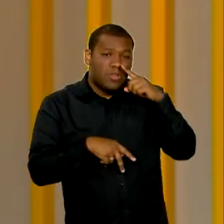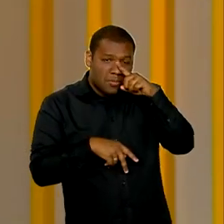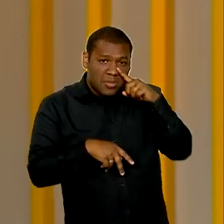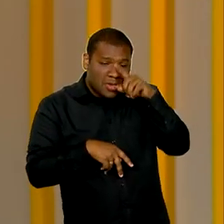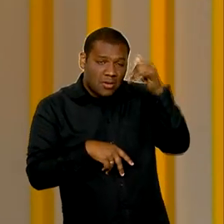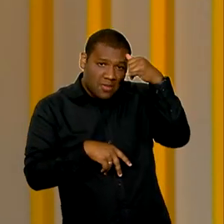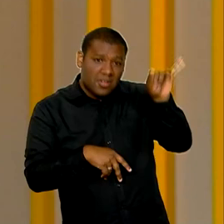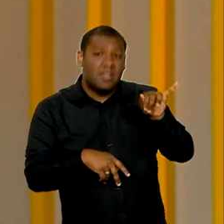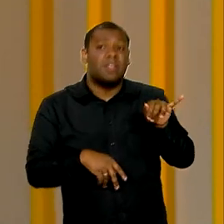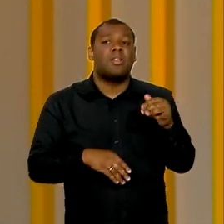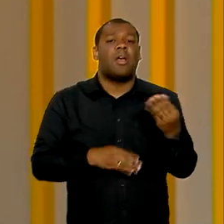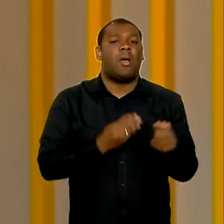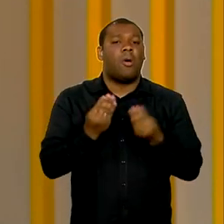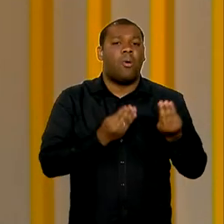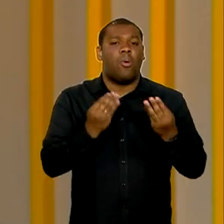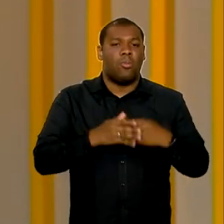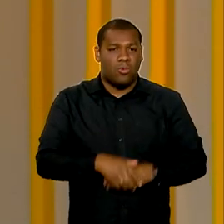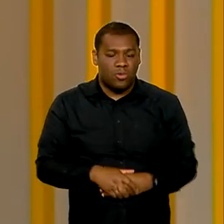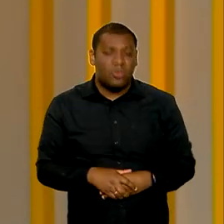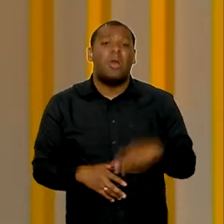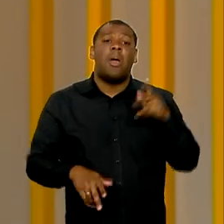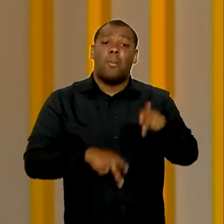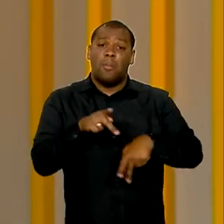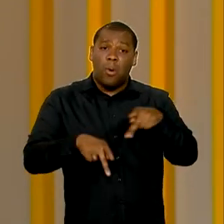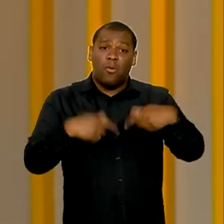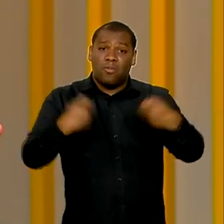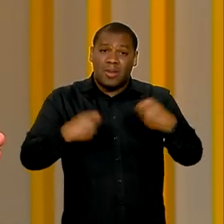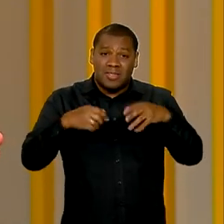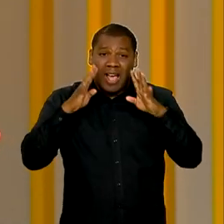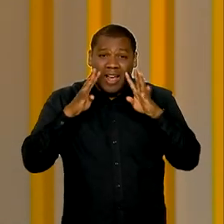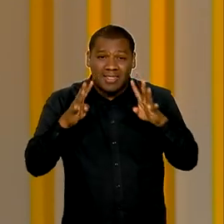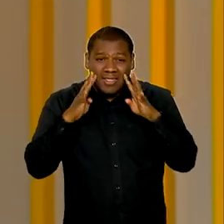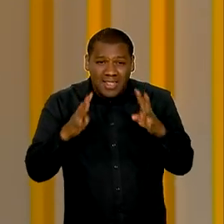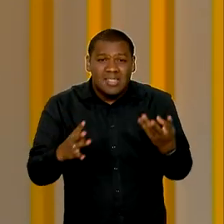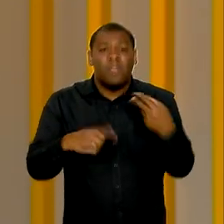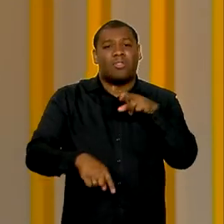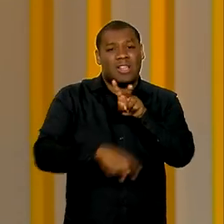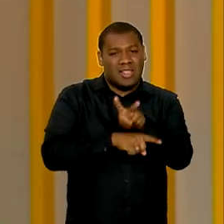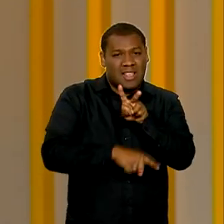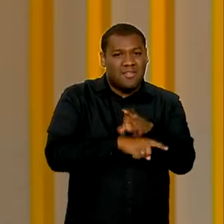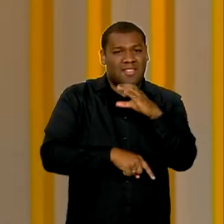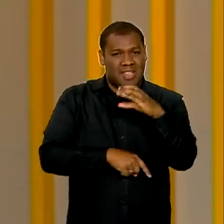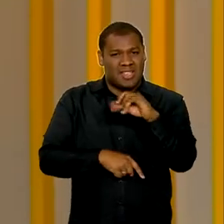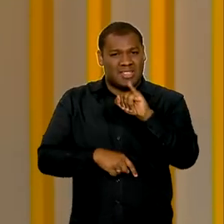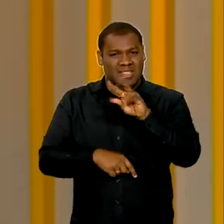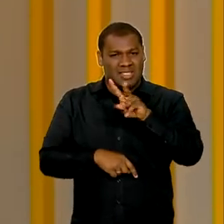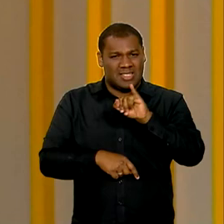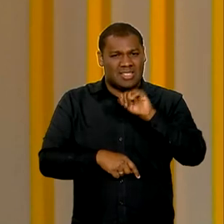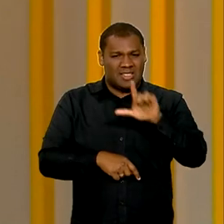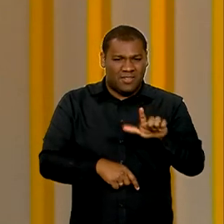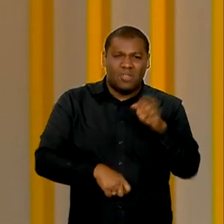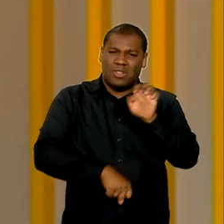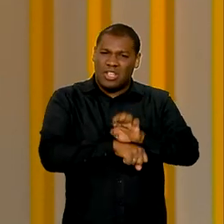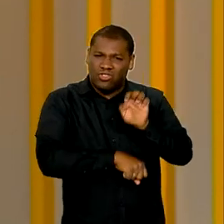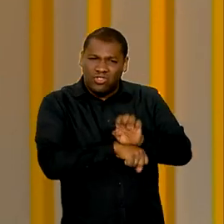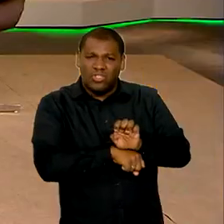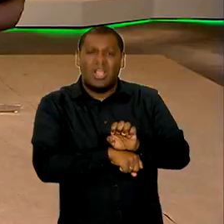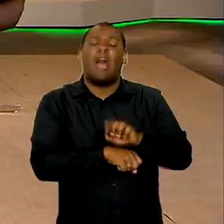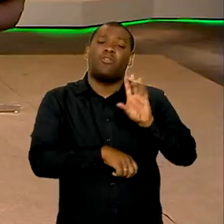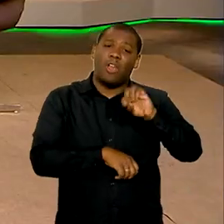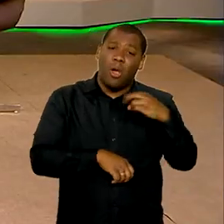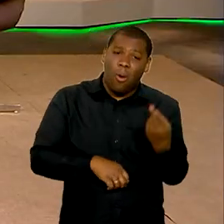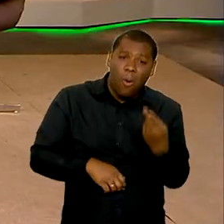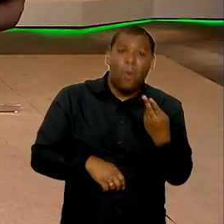estar muito atenta às informações da Defesa Civil, sejam as da Defesa Civil local, da Defesa Civil do Estado, muitas vezes da própria Defesa Civil Nacional.